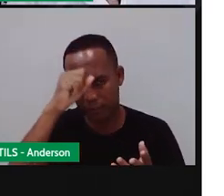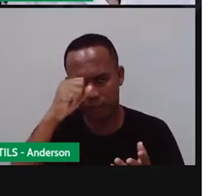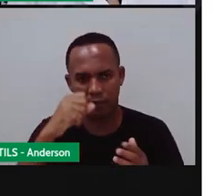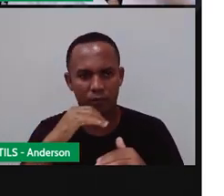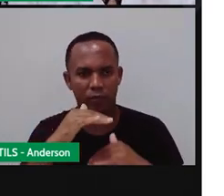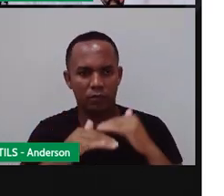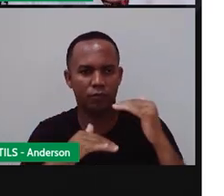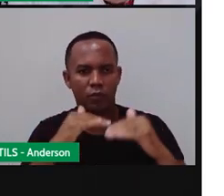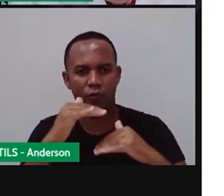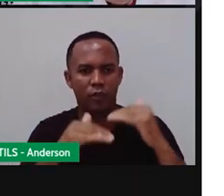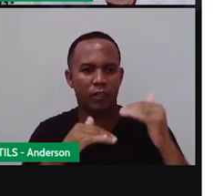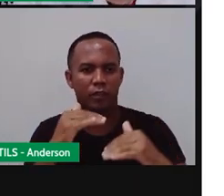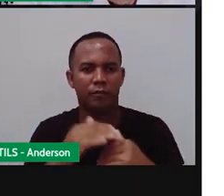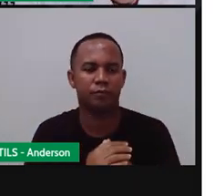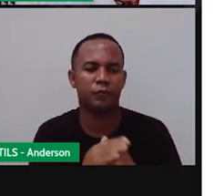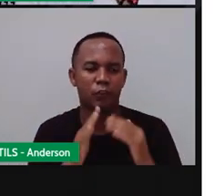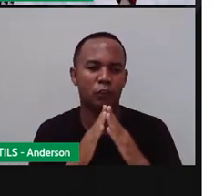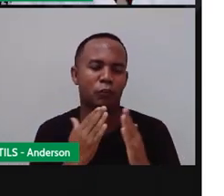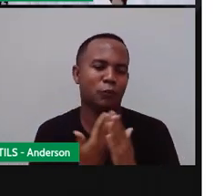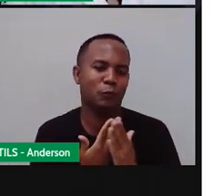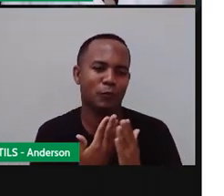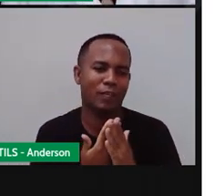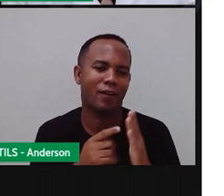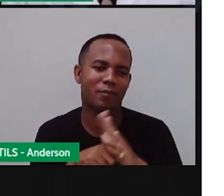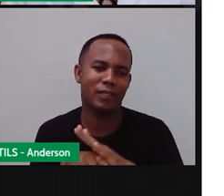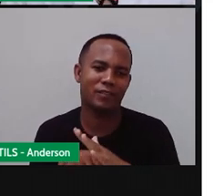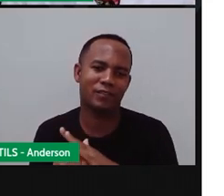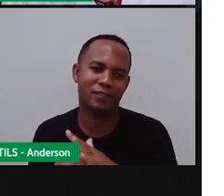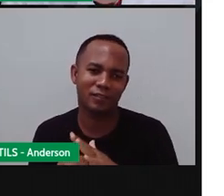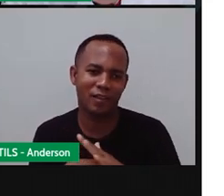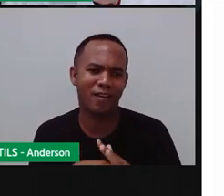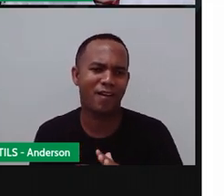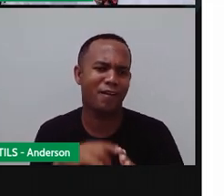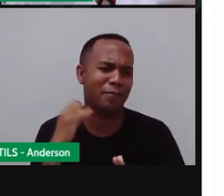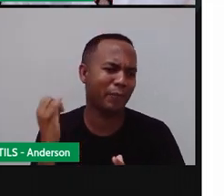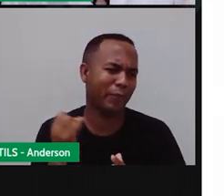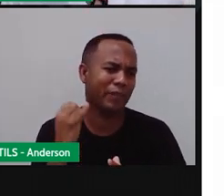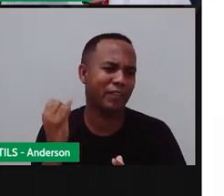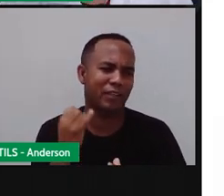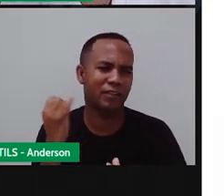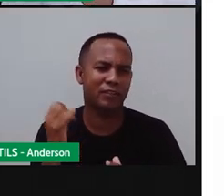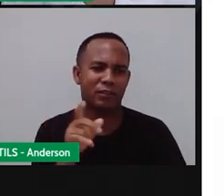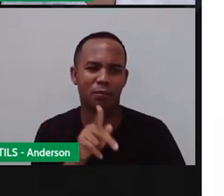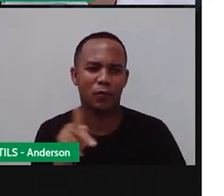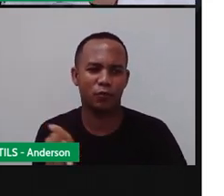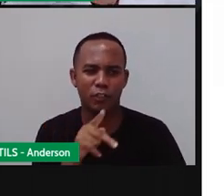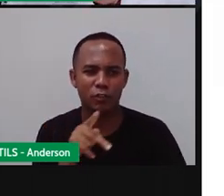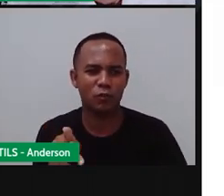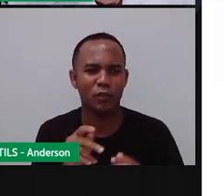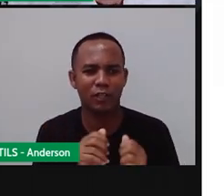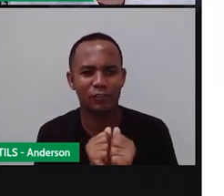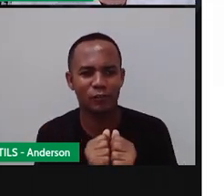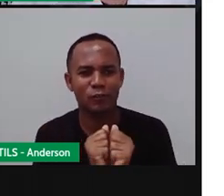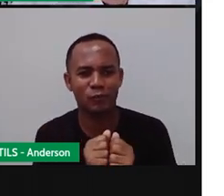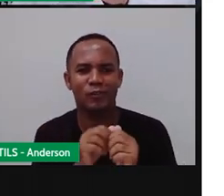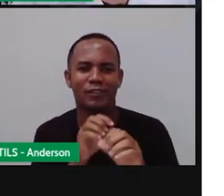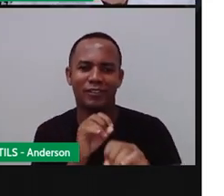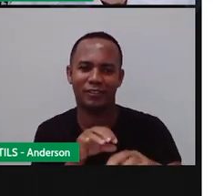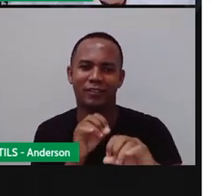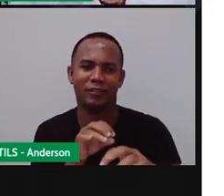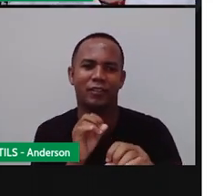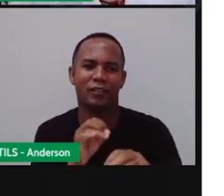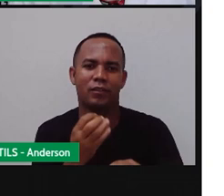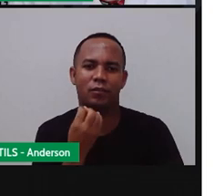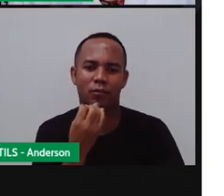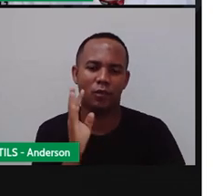o Anderson. O Anderson, ele adora estudar. Então, ele tá sempre aprendendo aqui nas aulas. A Pró Maria também tá sempre aprendendo, não é isso? Bom,